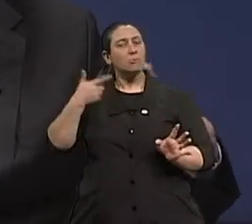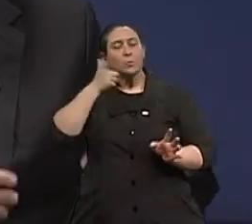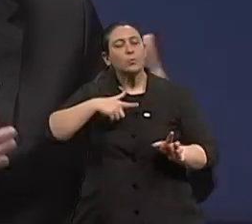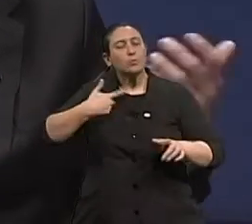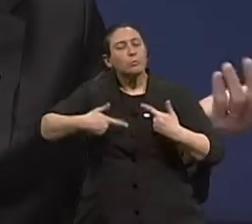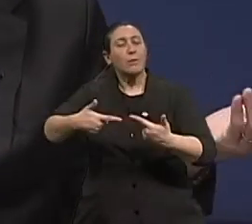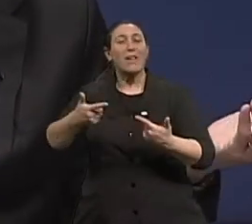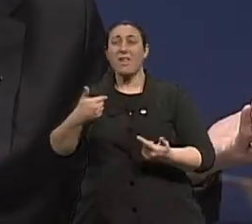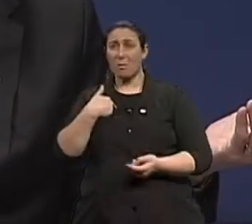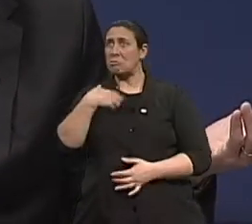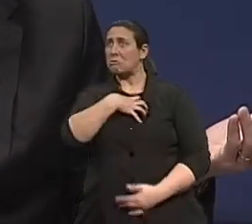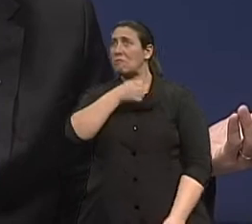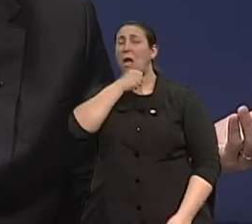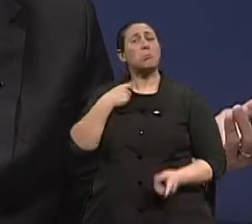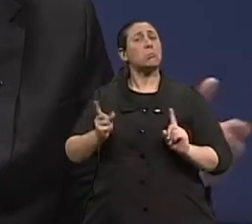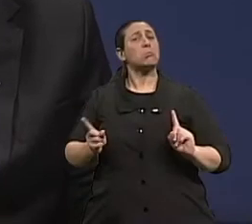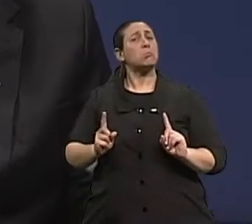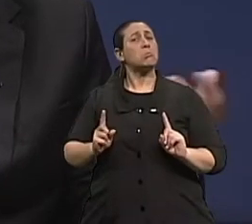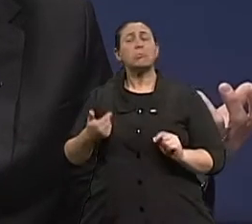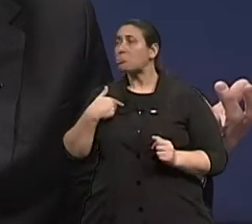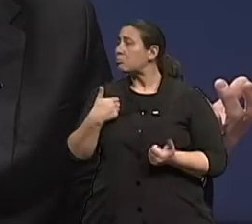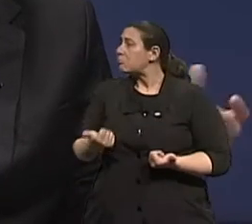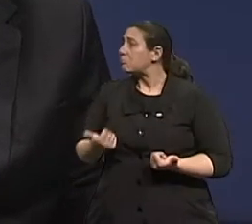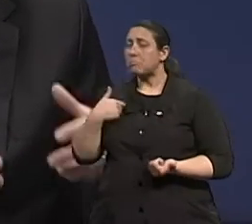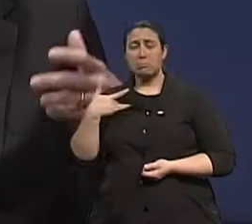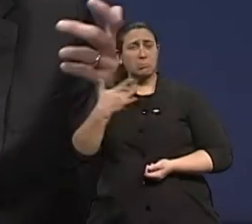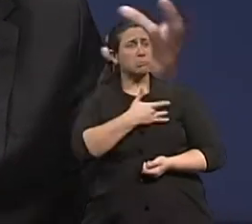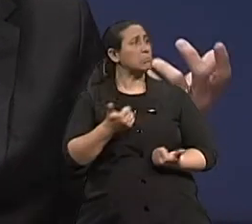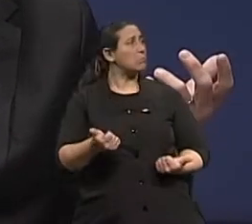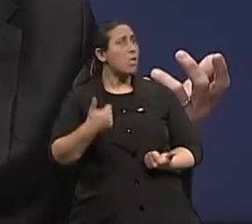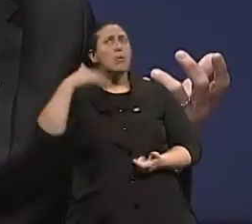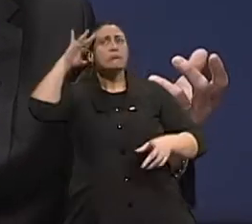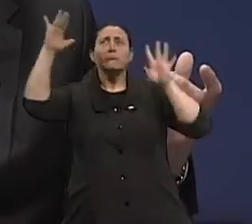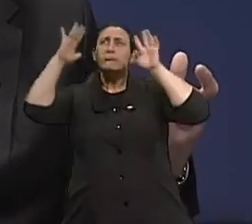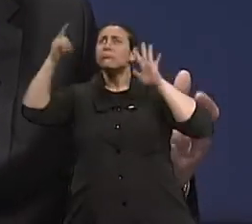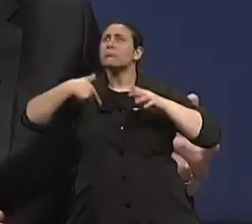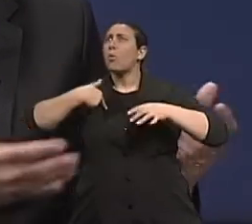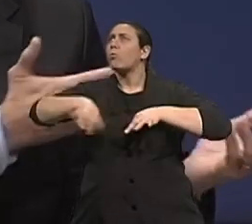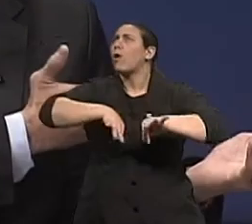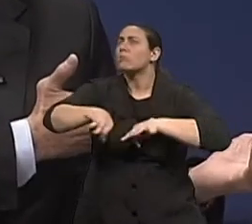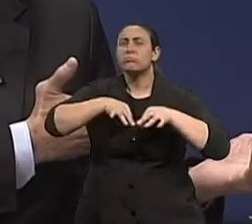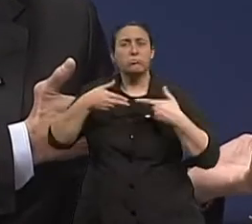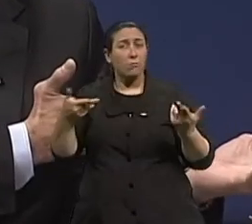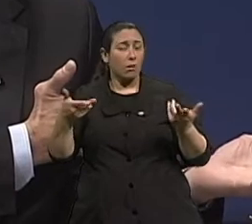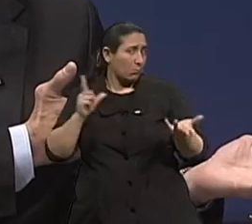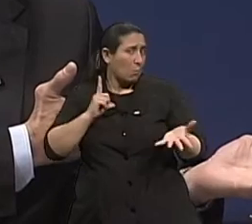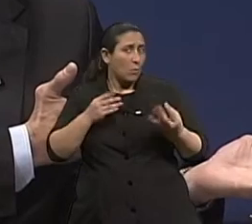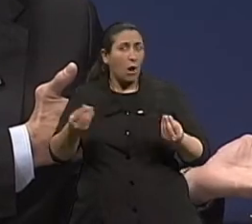passaram aqui nesse programa e disseram, eu não me sinto velho. Exatamente. Não é? Eu não estou me sentindo velho. Eu estou cheio de planos, não é? Agora tem uma